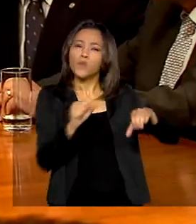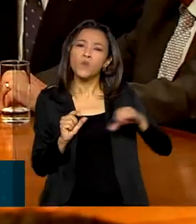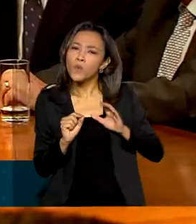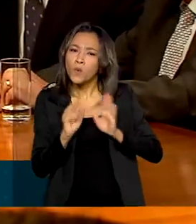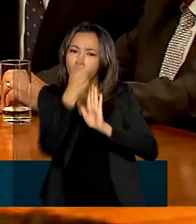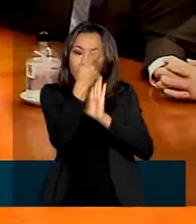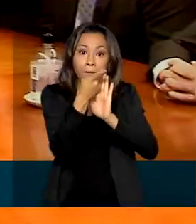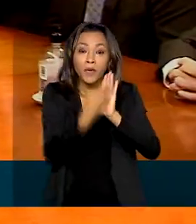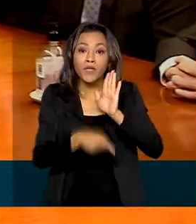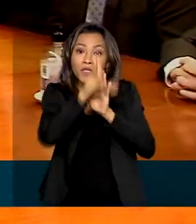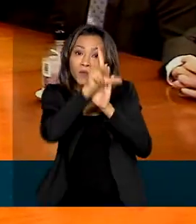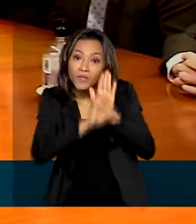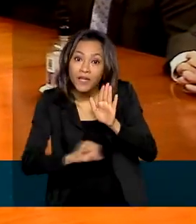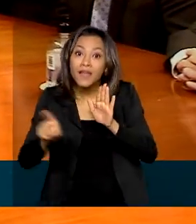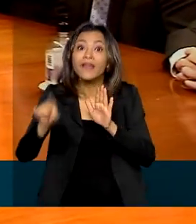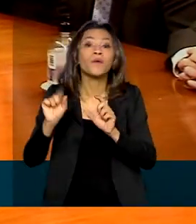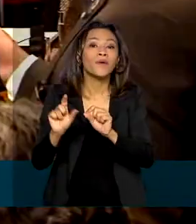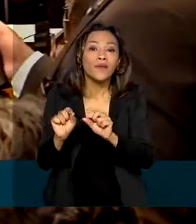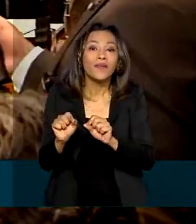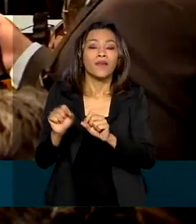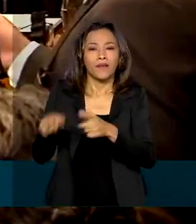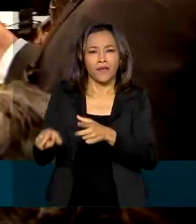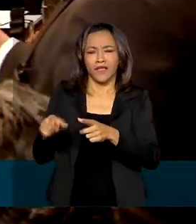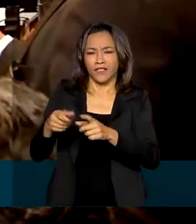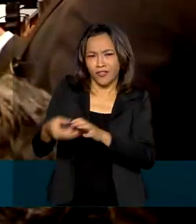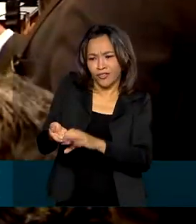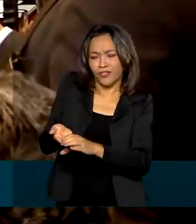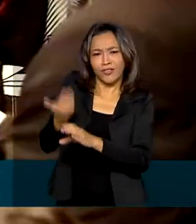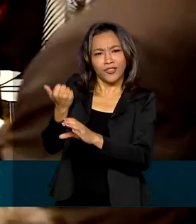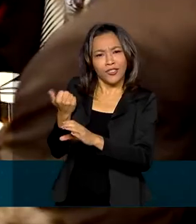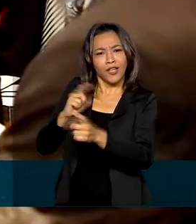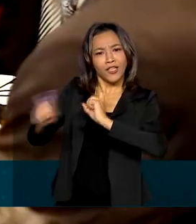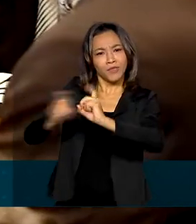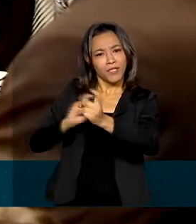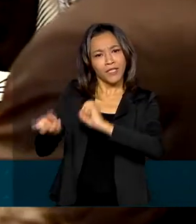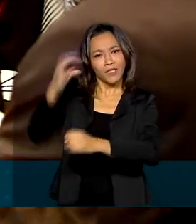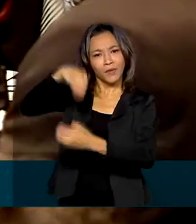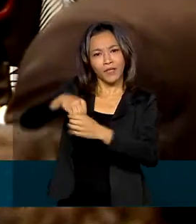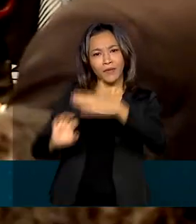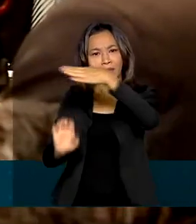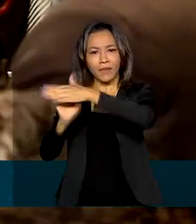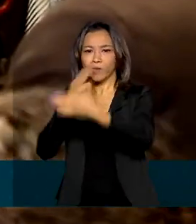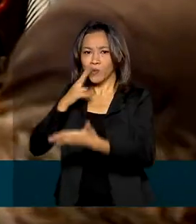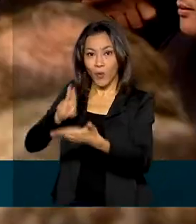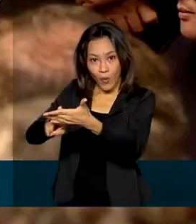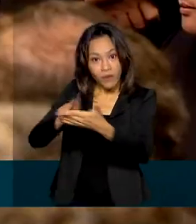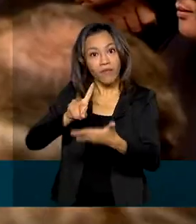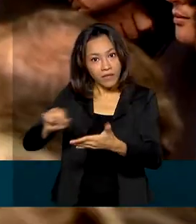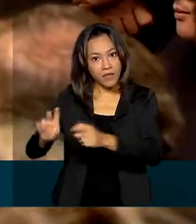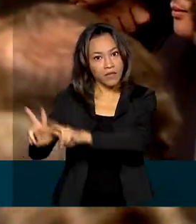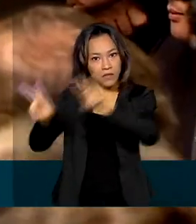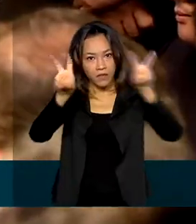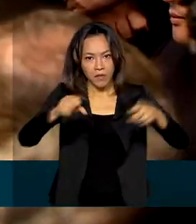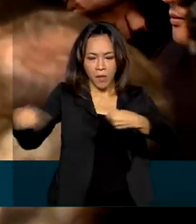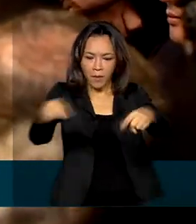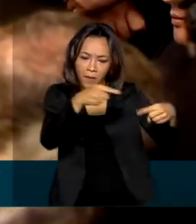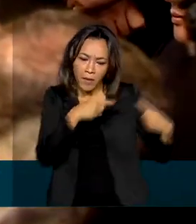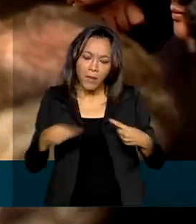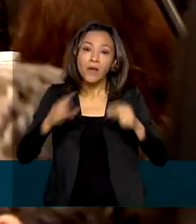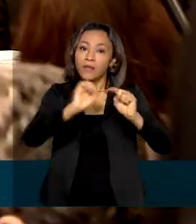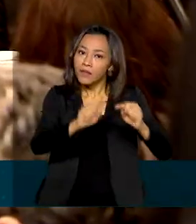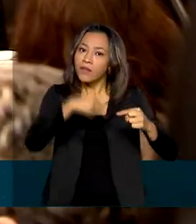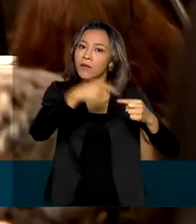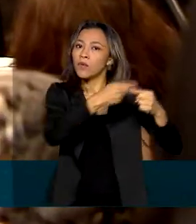possibilita a desestatização dos correios. O modelo ainda deve ser debatido e estudado. Assim que for definido, o edital